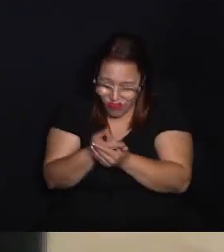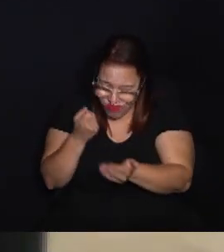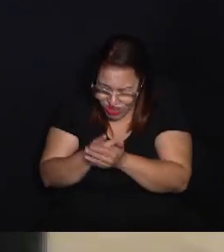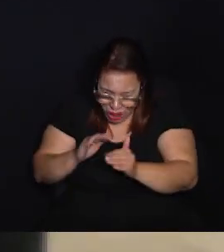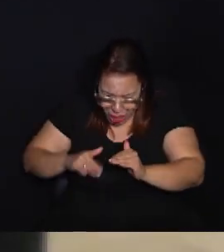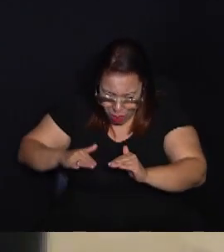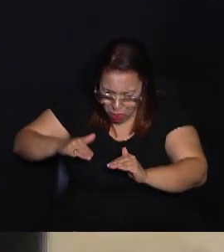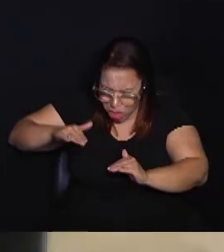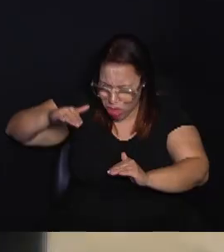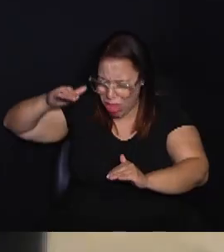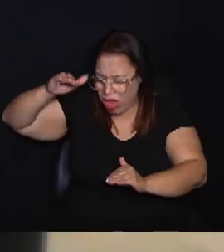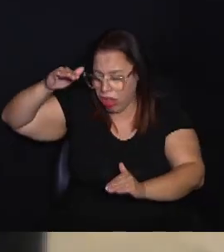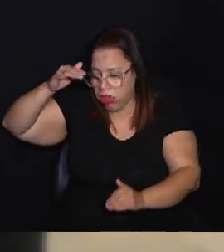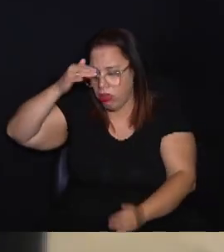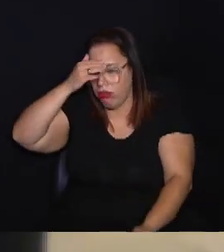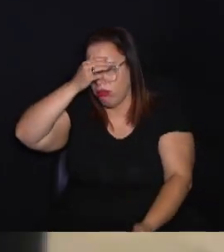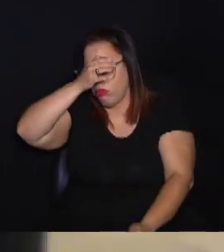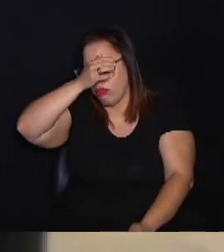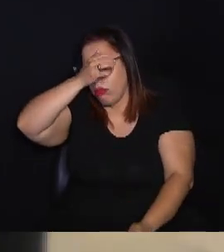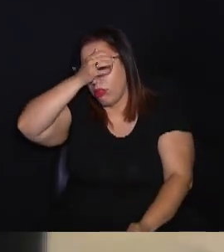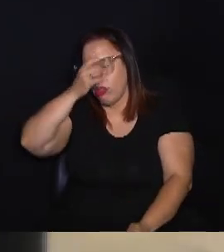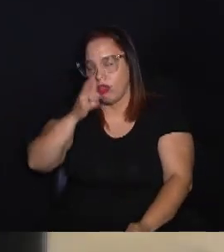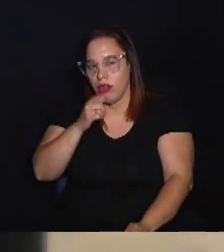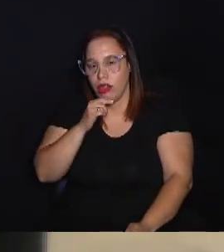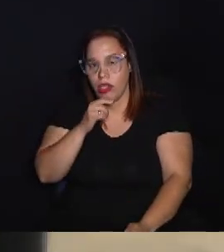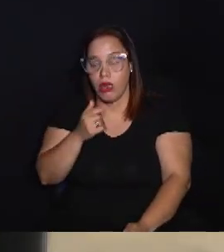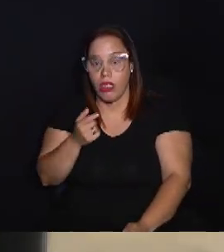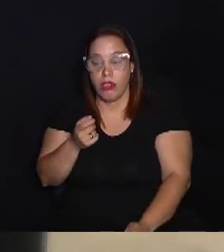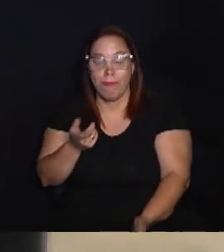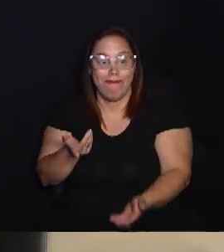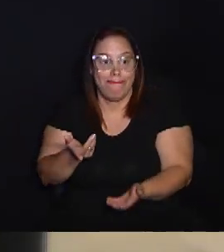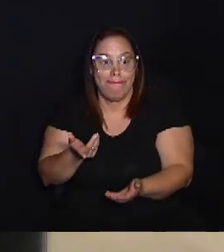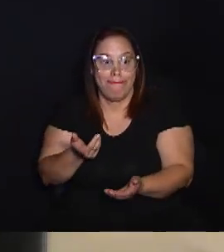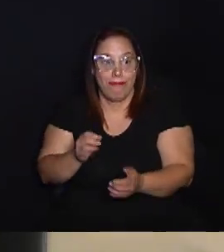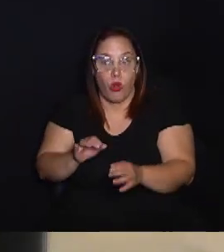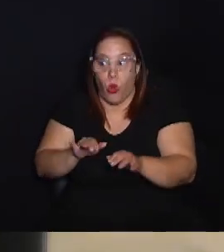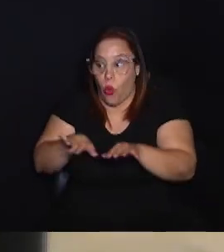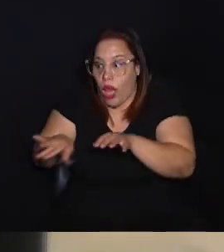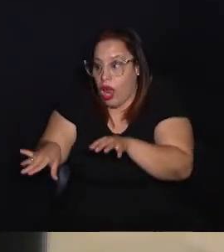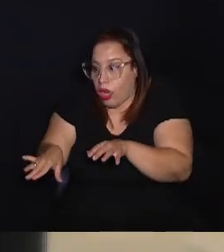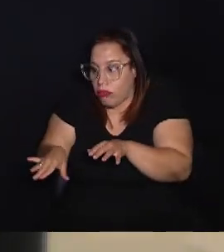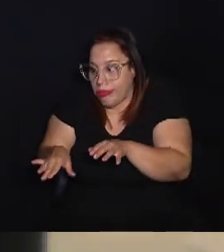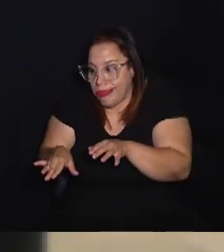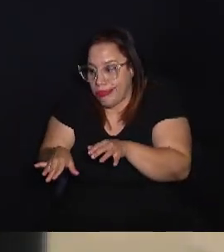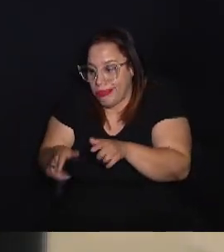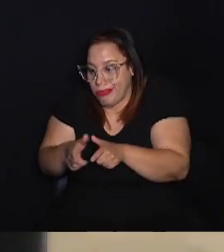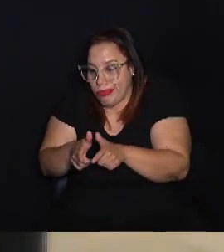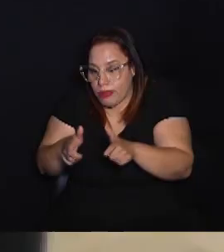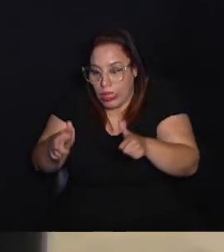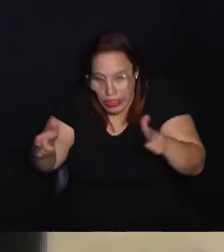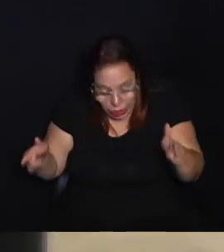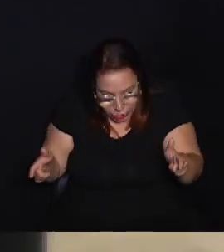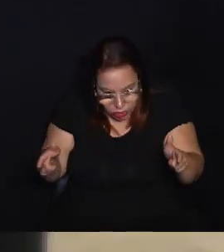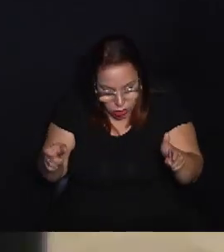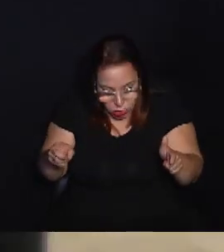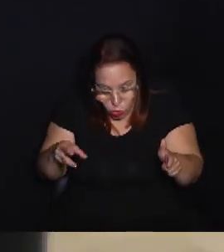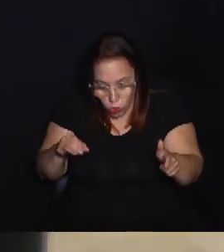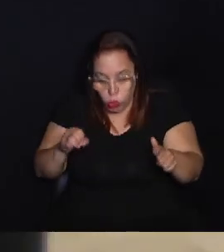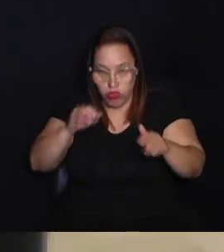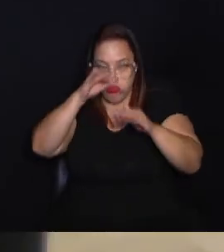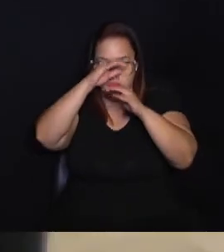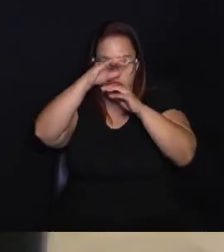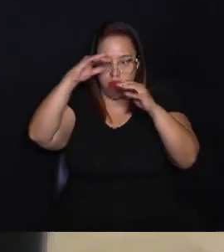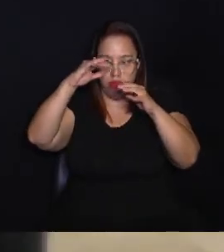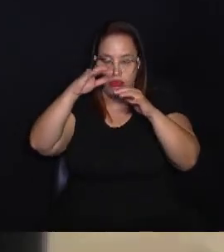potável é muito, mas muito maior do que uma água que já é doce. E o resto que sobra ainda está grande parte nos